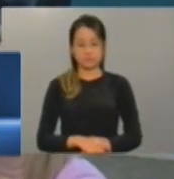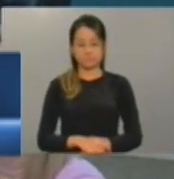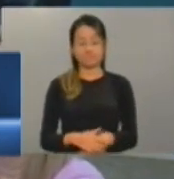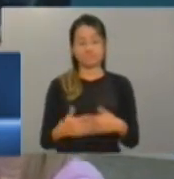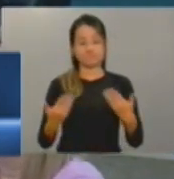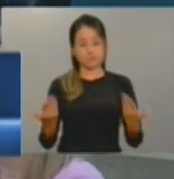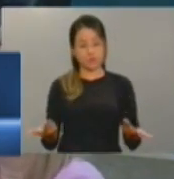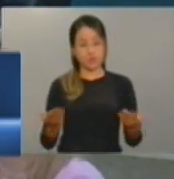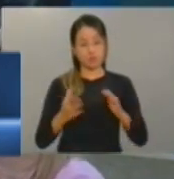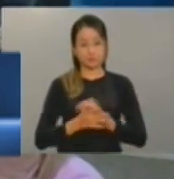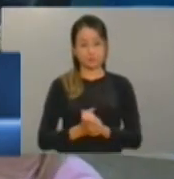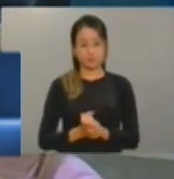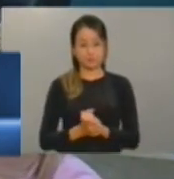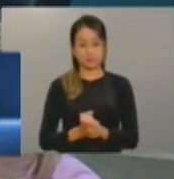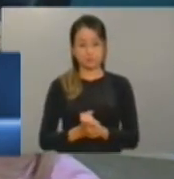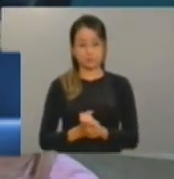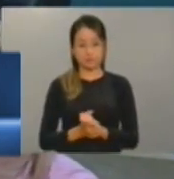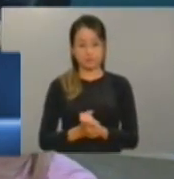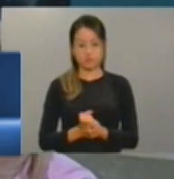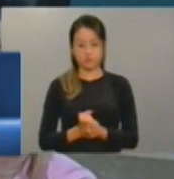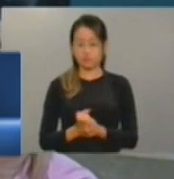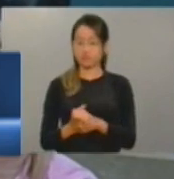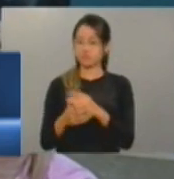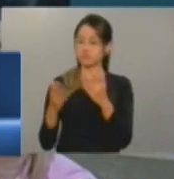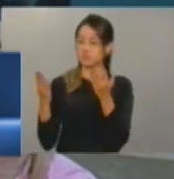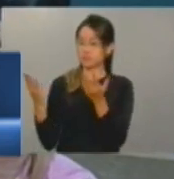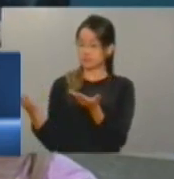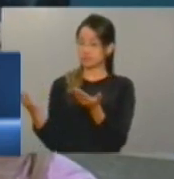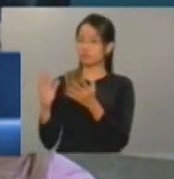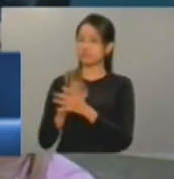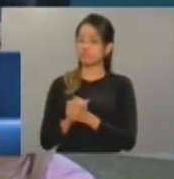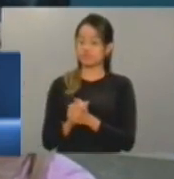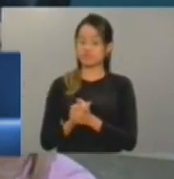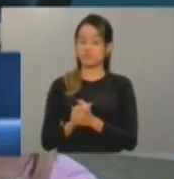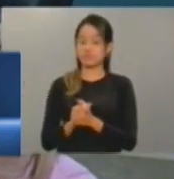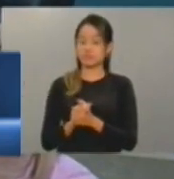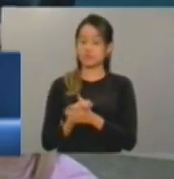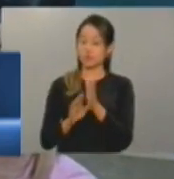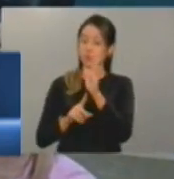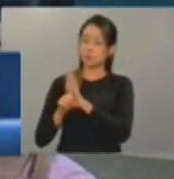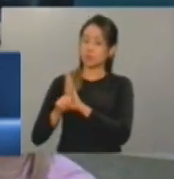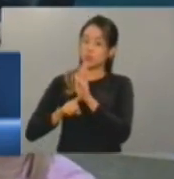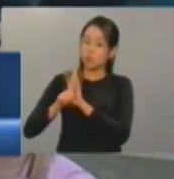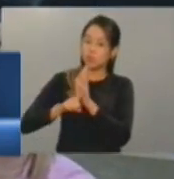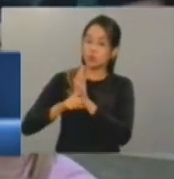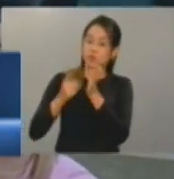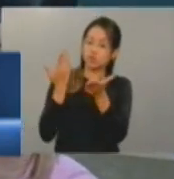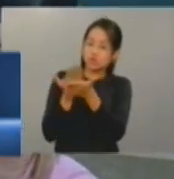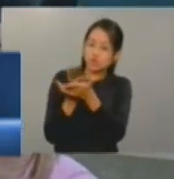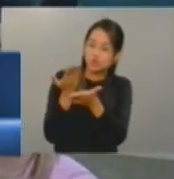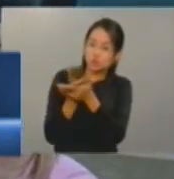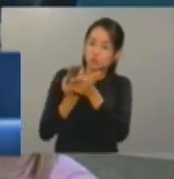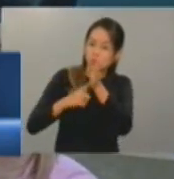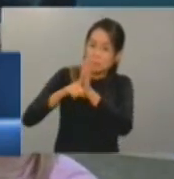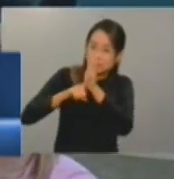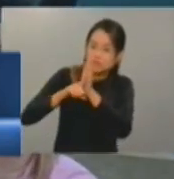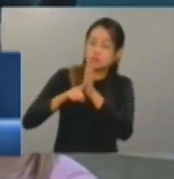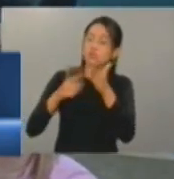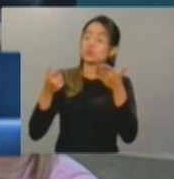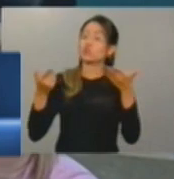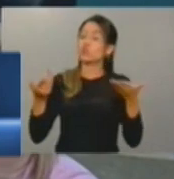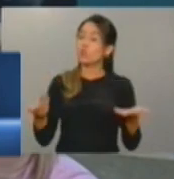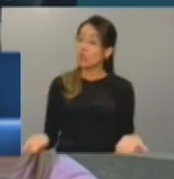Portanto, qual é o estudo de vossa excelência com relação à vazão do Castanhão, dado que também esse